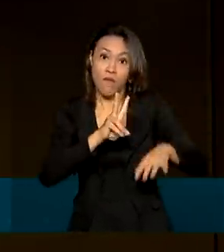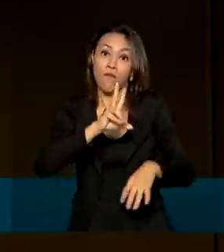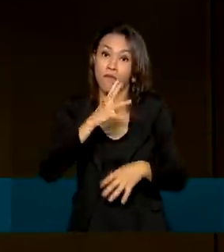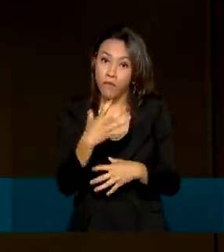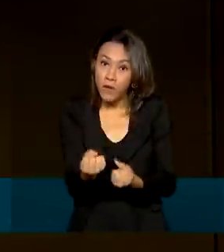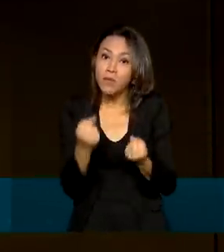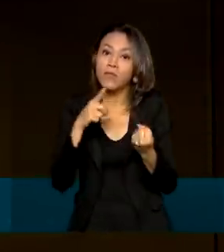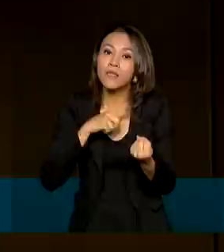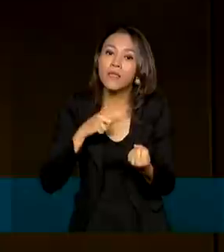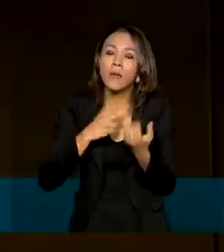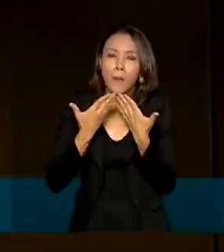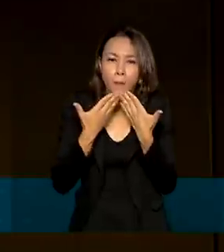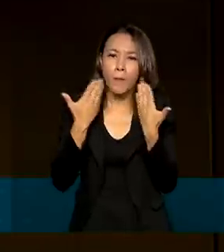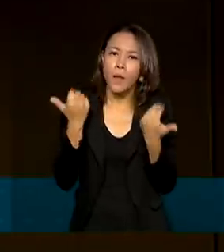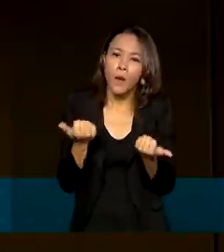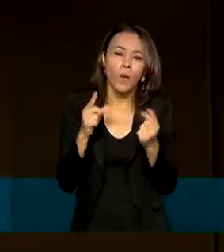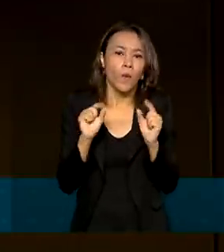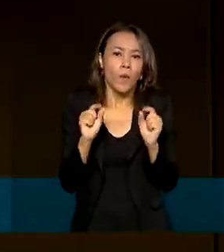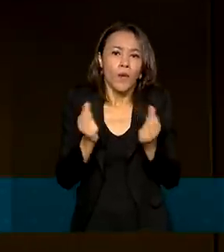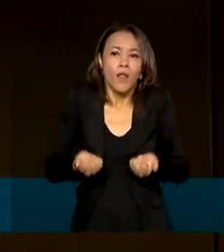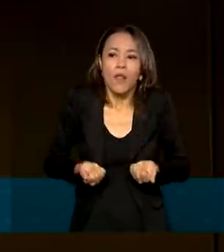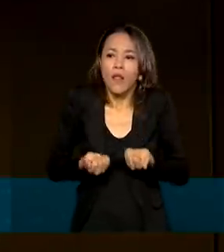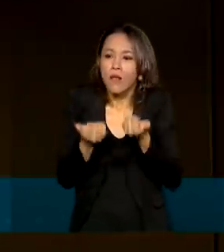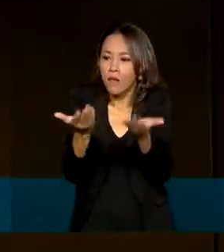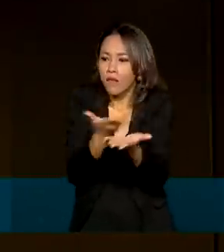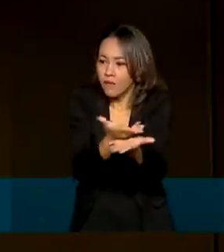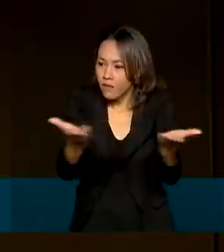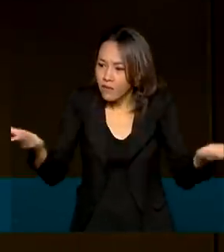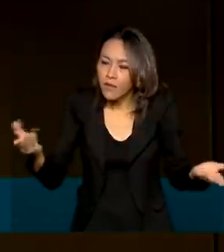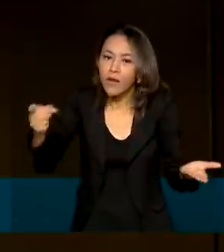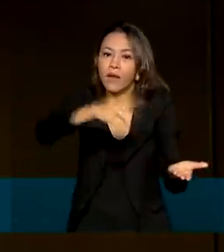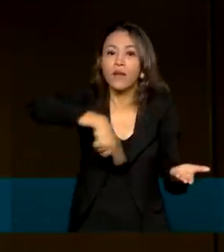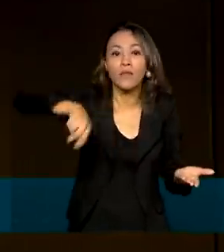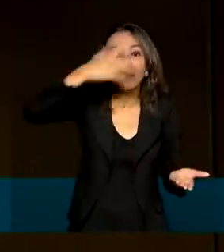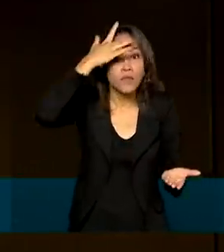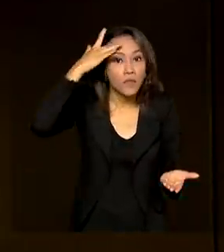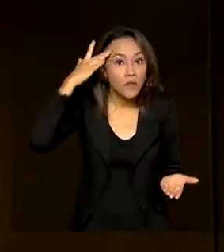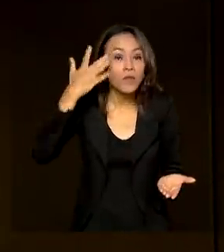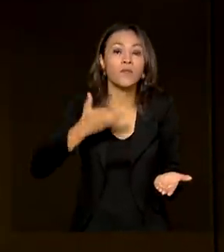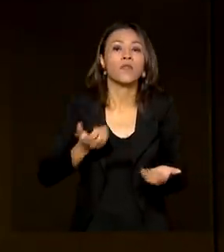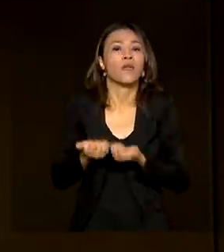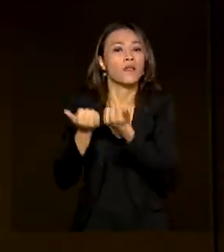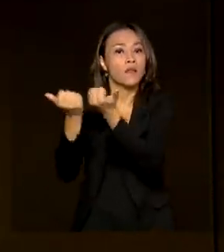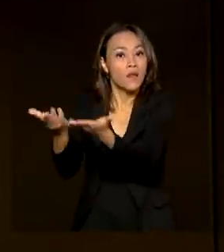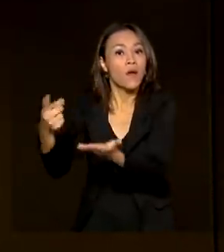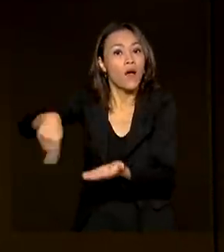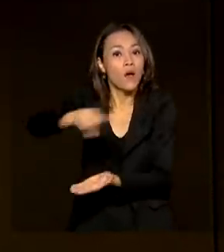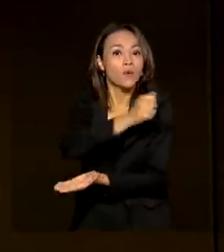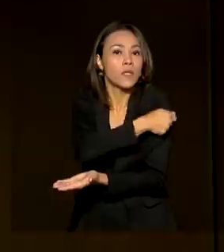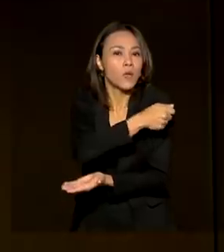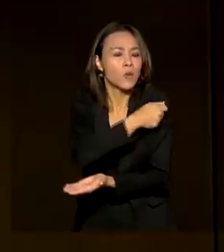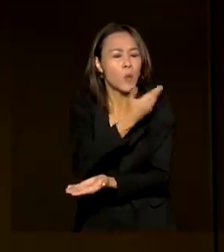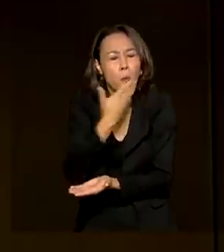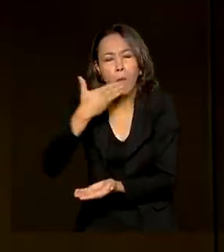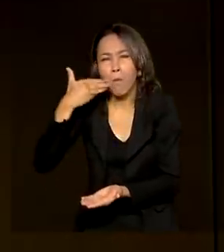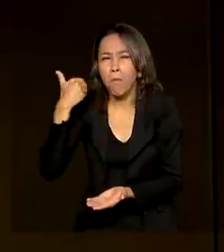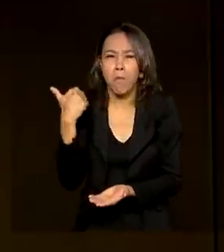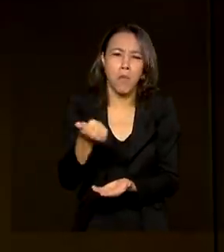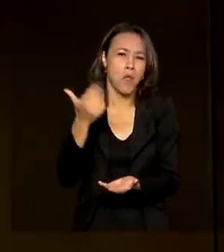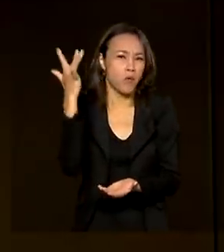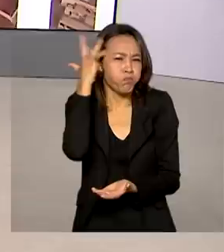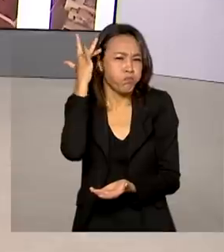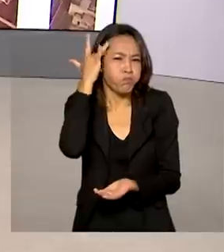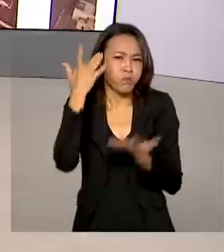de levar ao nosso público, nossos pacientes e os nossos alunos, aquilo que tem de melhor em termos de